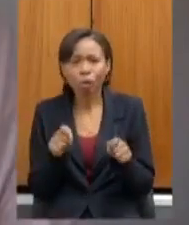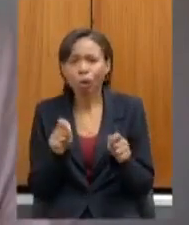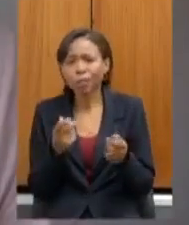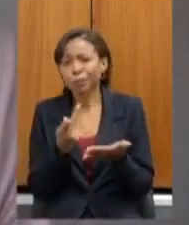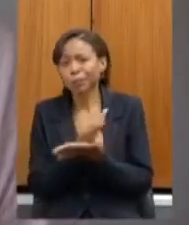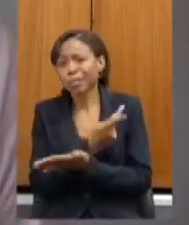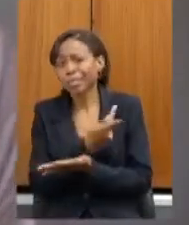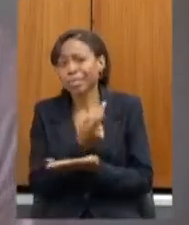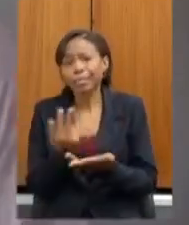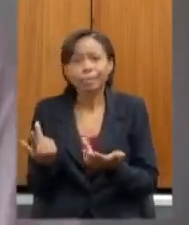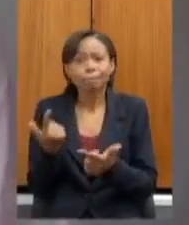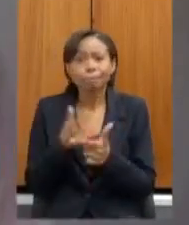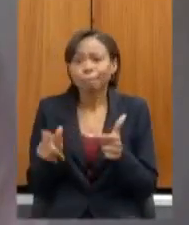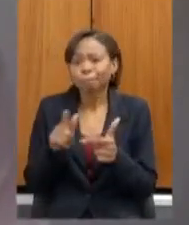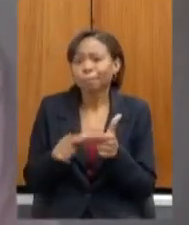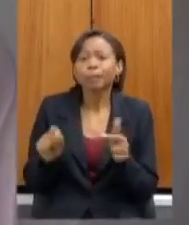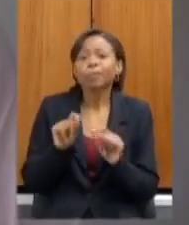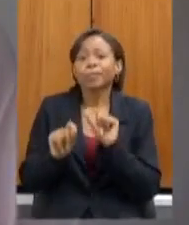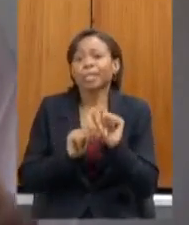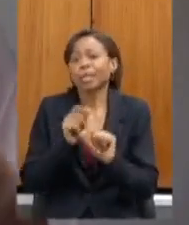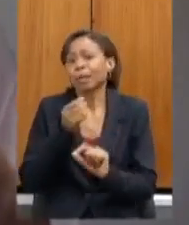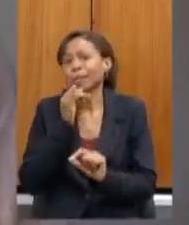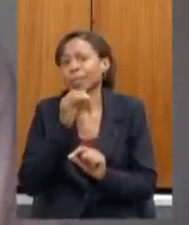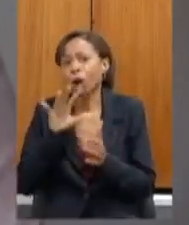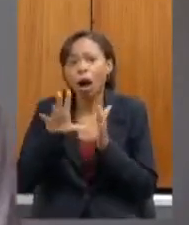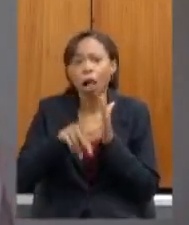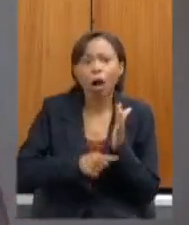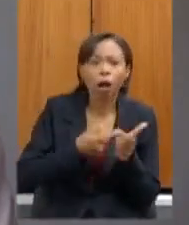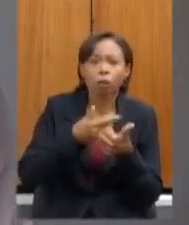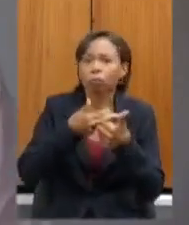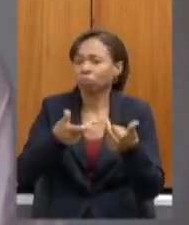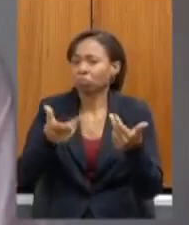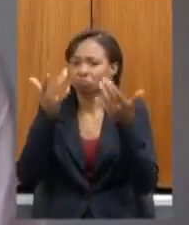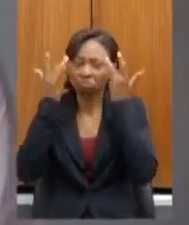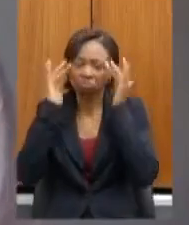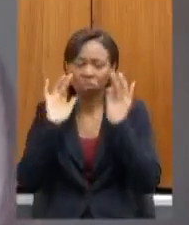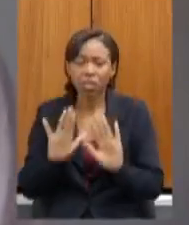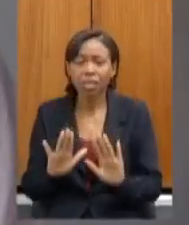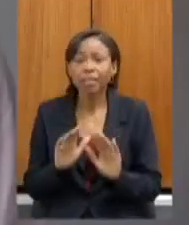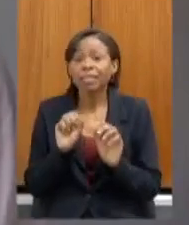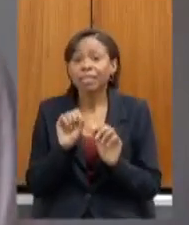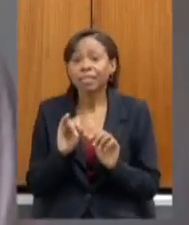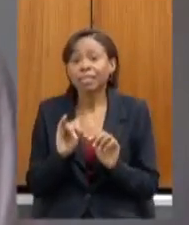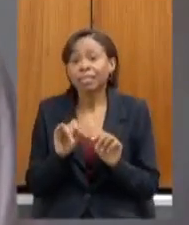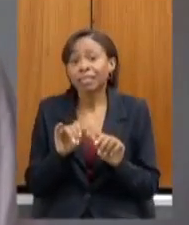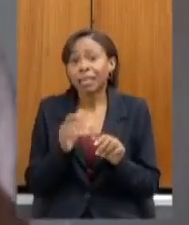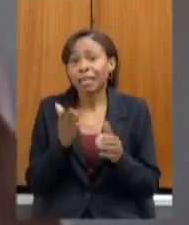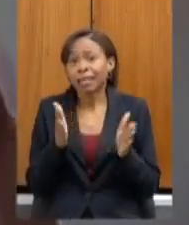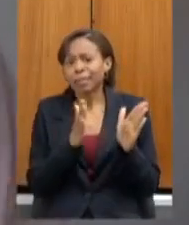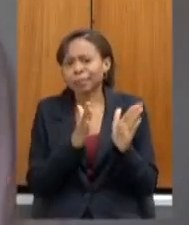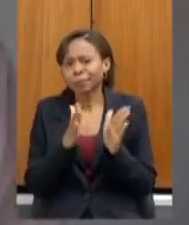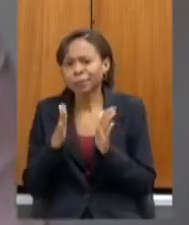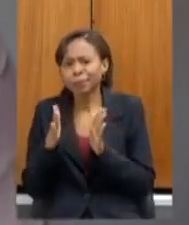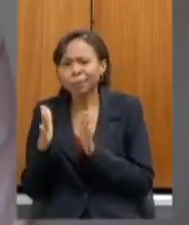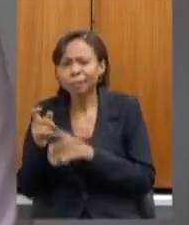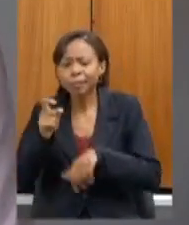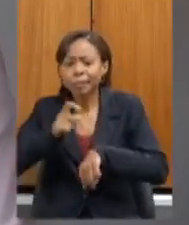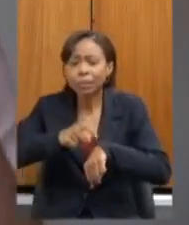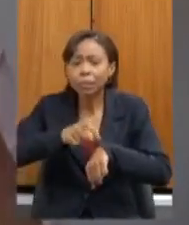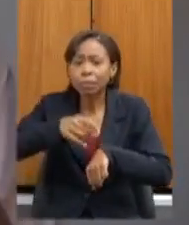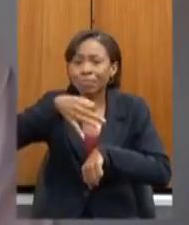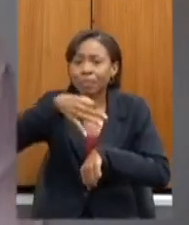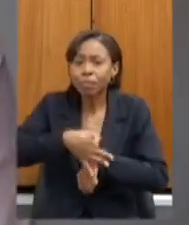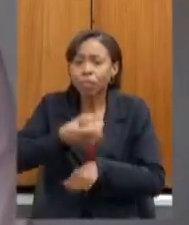caso específico de vandalismo tudo então até esse processo relacionado ao timing em que cada